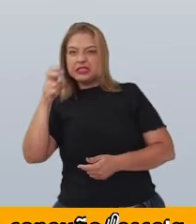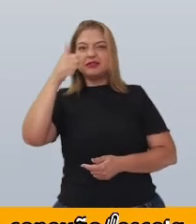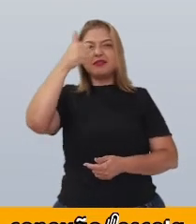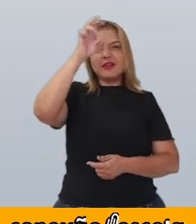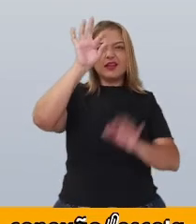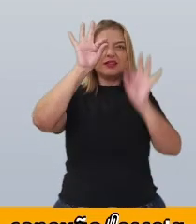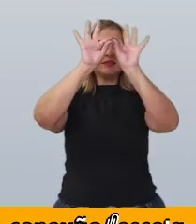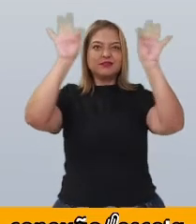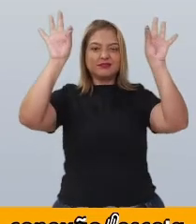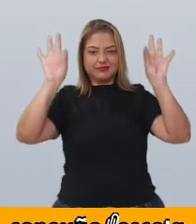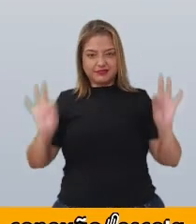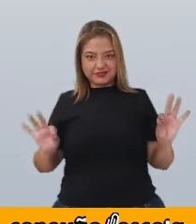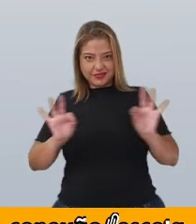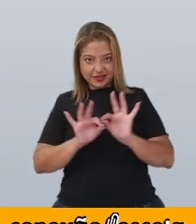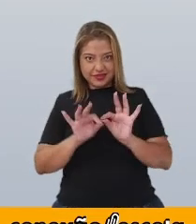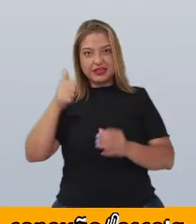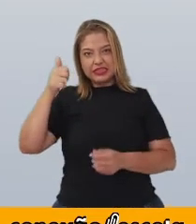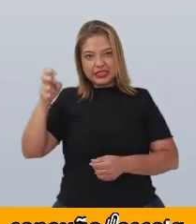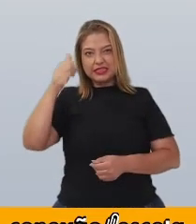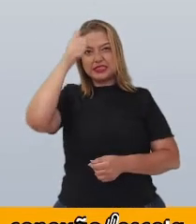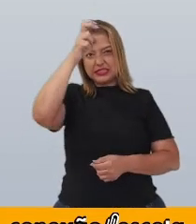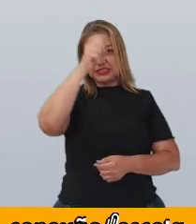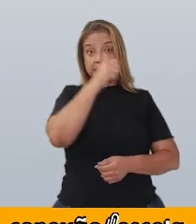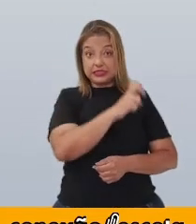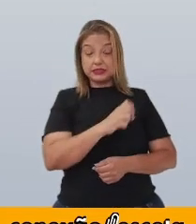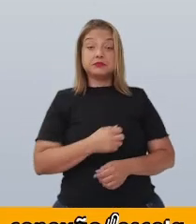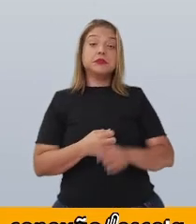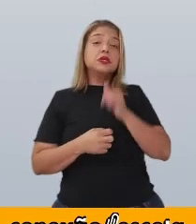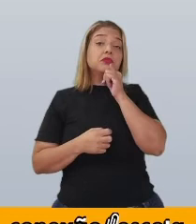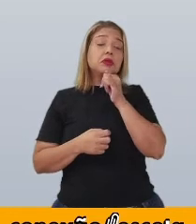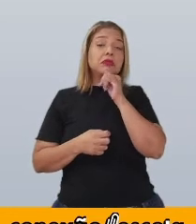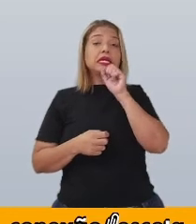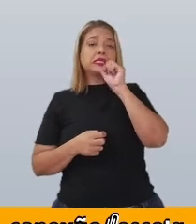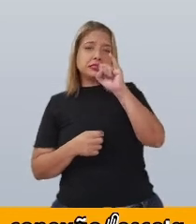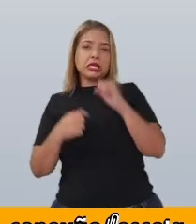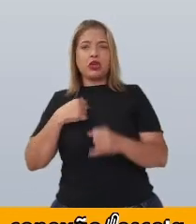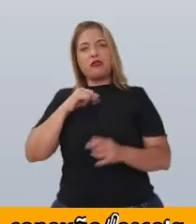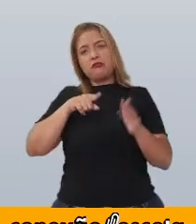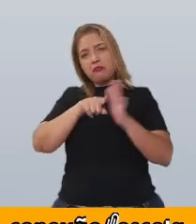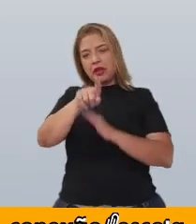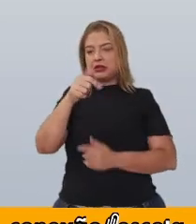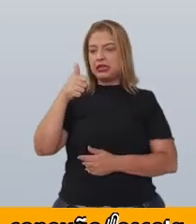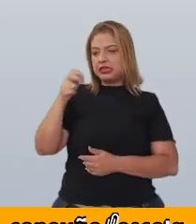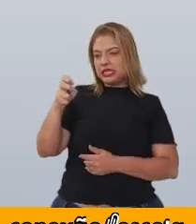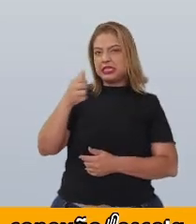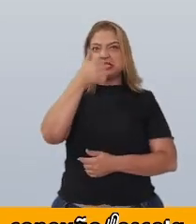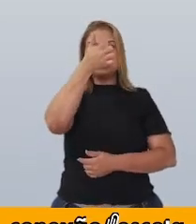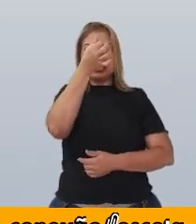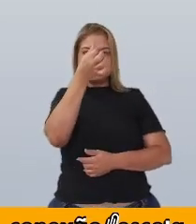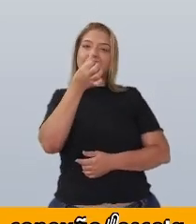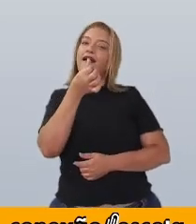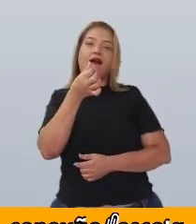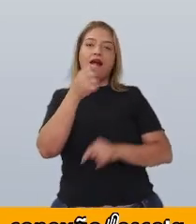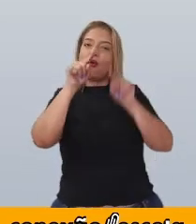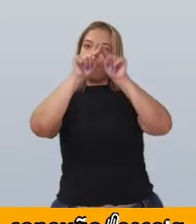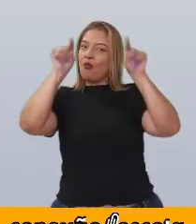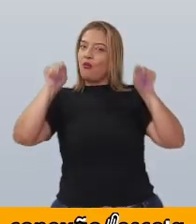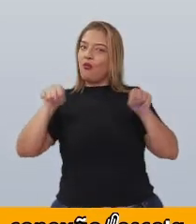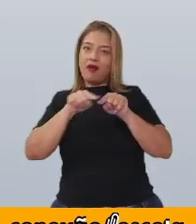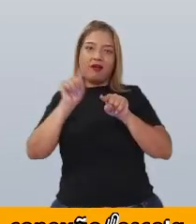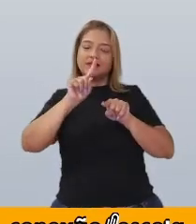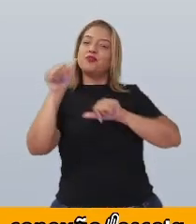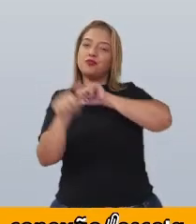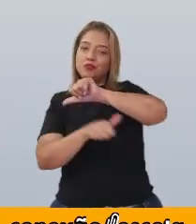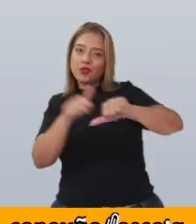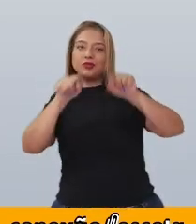Se fosse 15 por 16, já não seria mais quadrado, gente. Aí seria retângulo. Mas